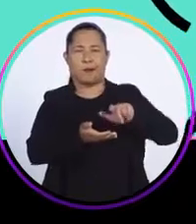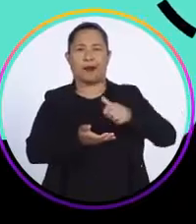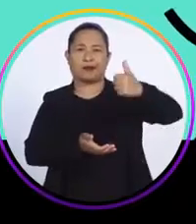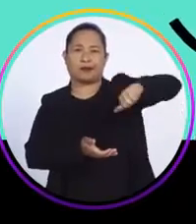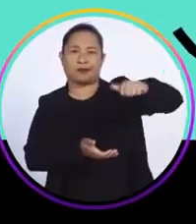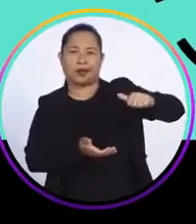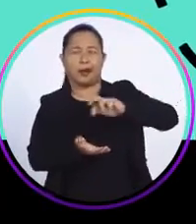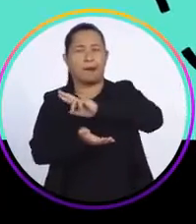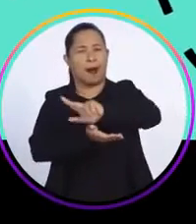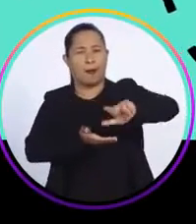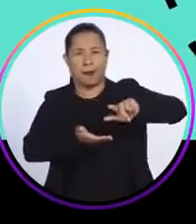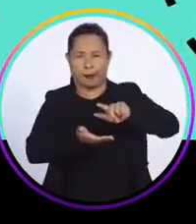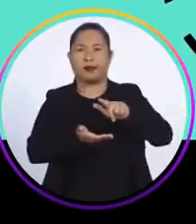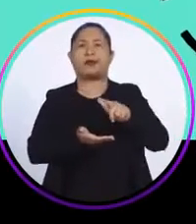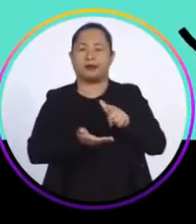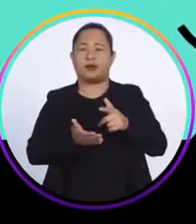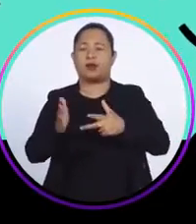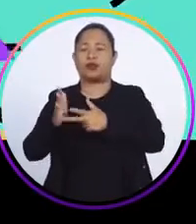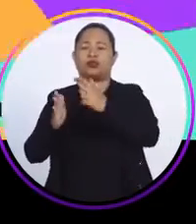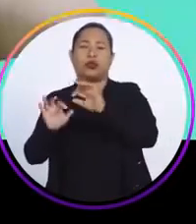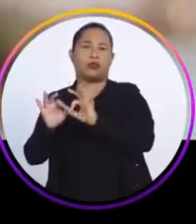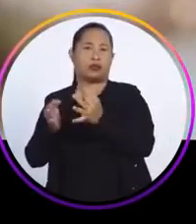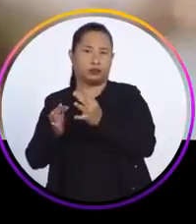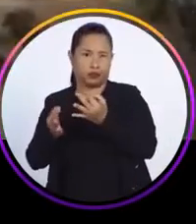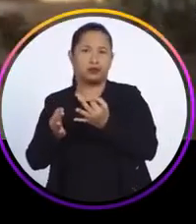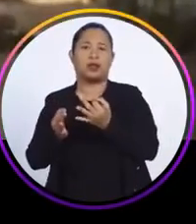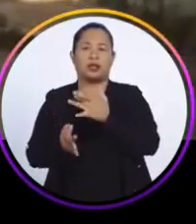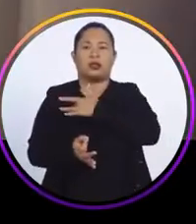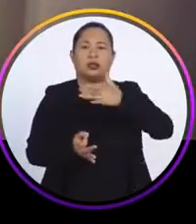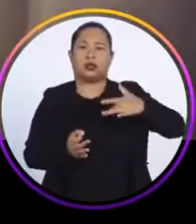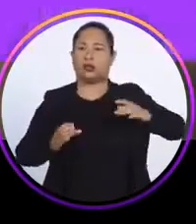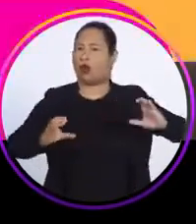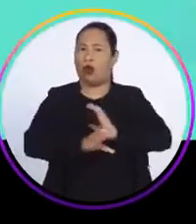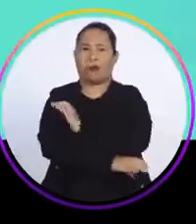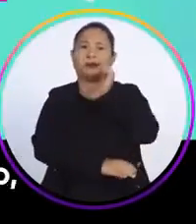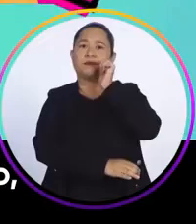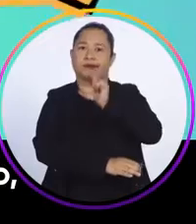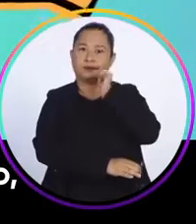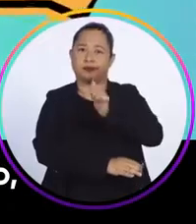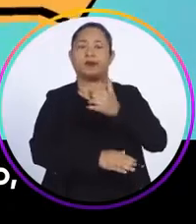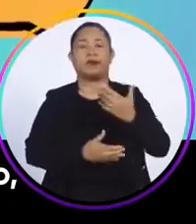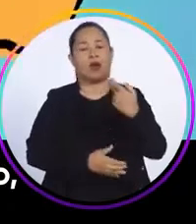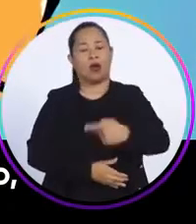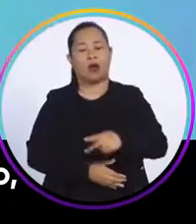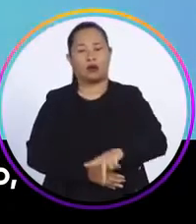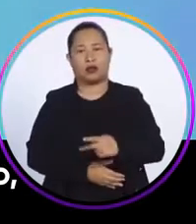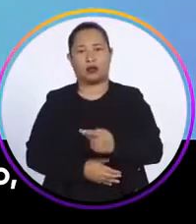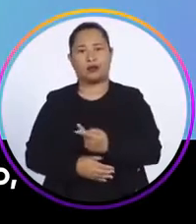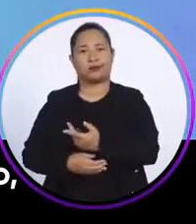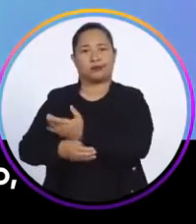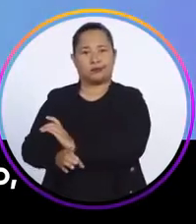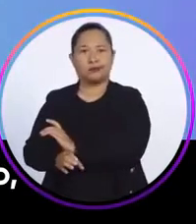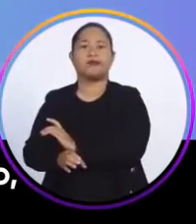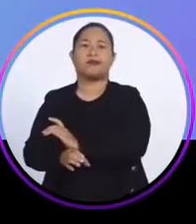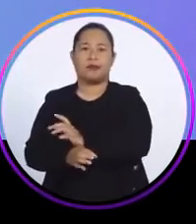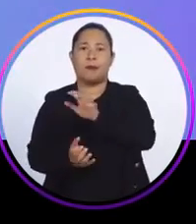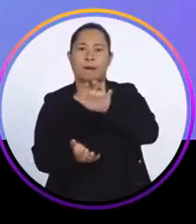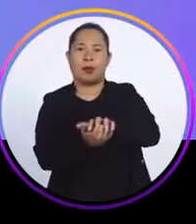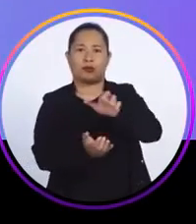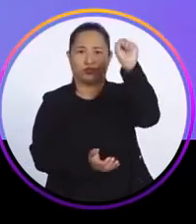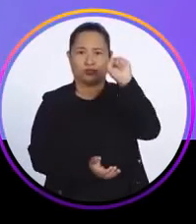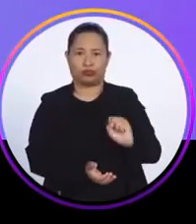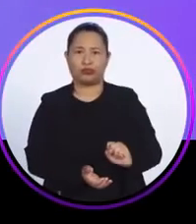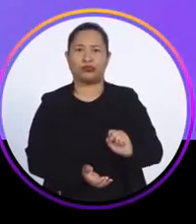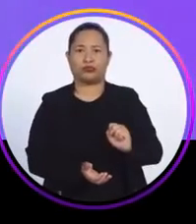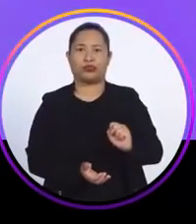exames clínicos e laboratoriais, pequenas cirurgias e saúde integral da mulher. Eu tô aqui na Grécia Centro-Entrional de Pernambuco, em